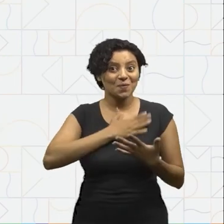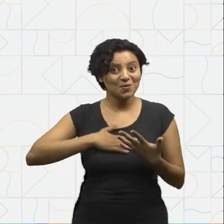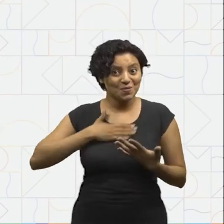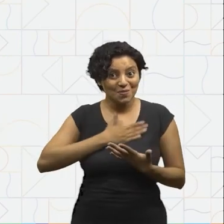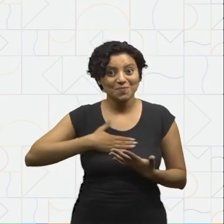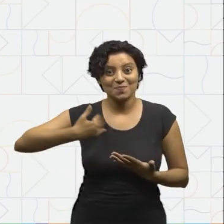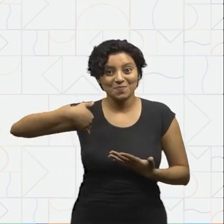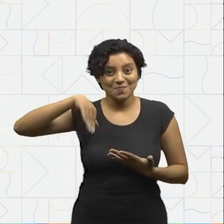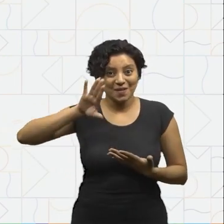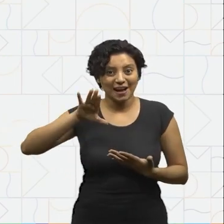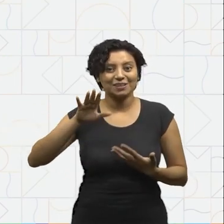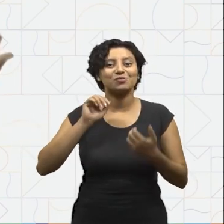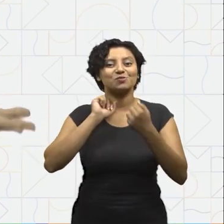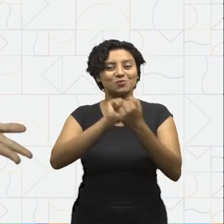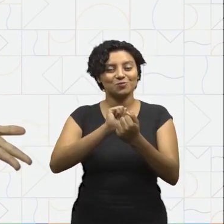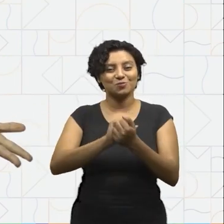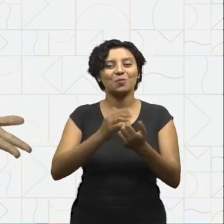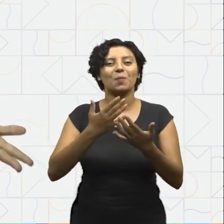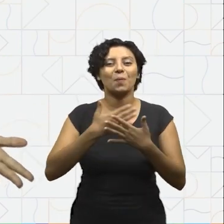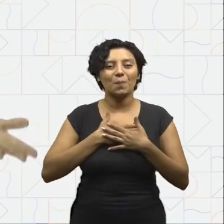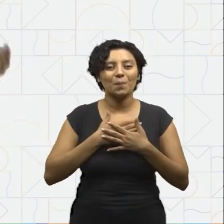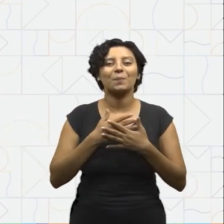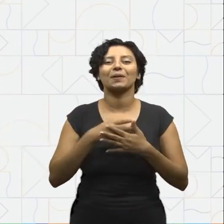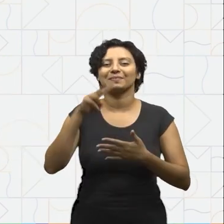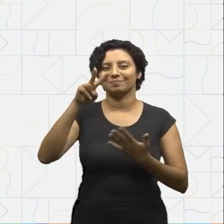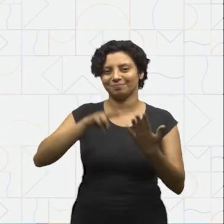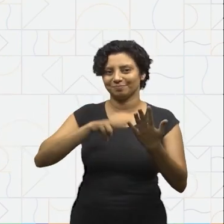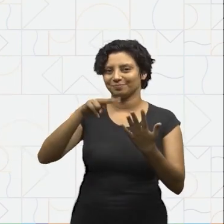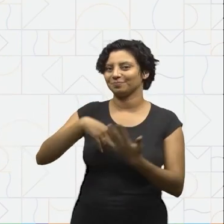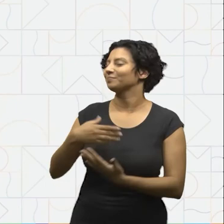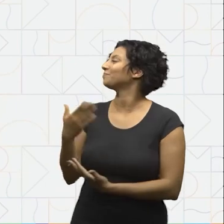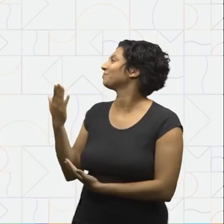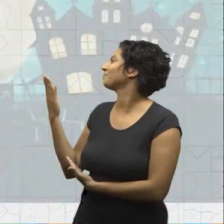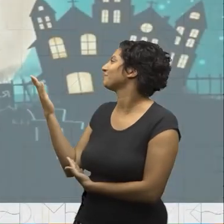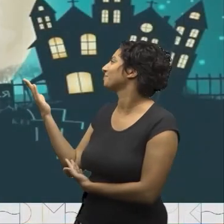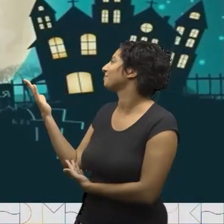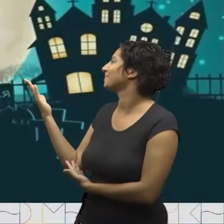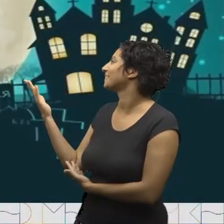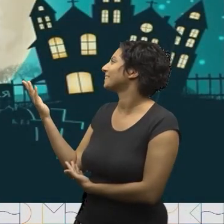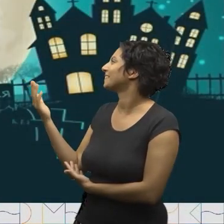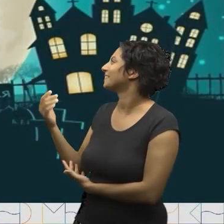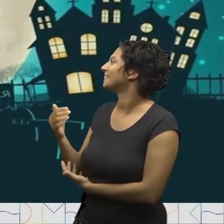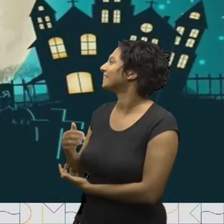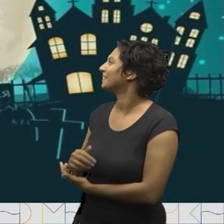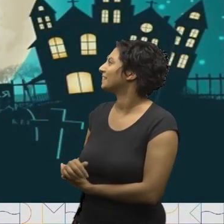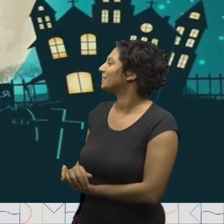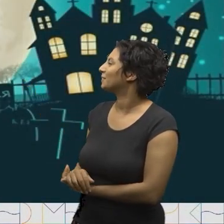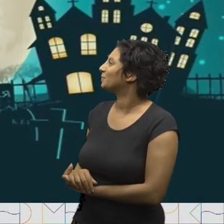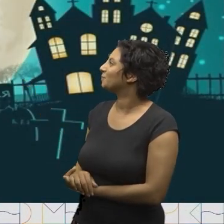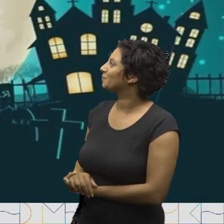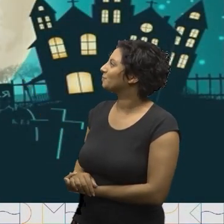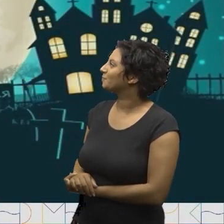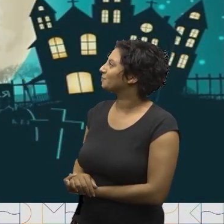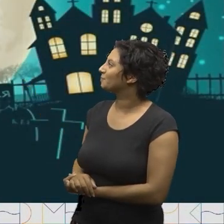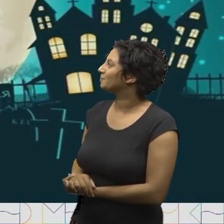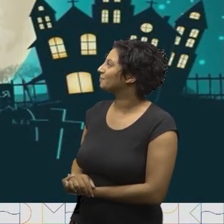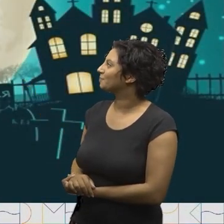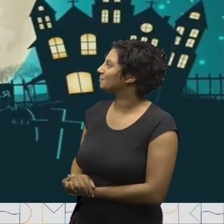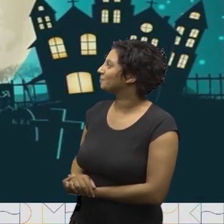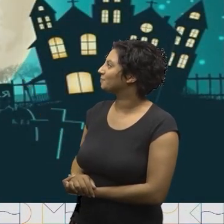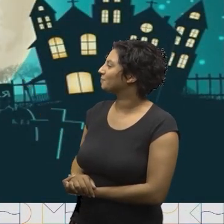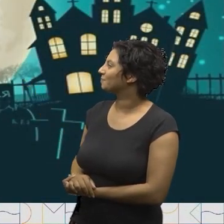preferida também, não é? Acompanhem comigo a leitura. No portão do